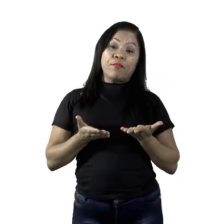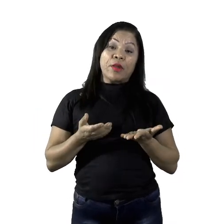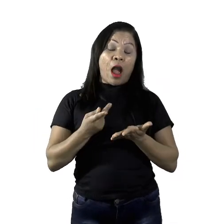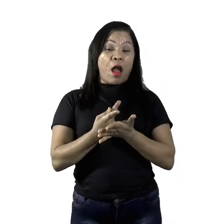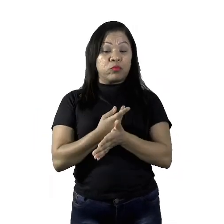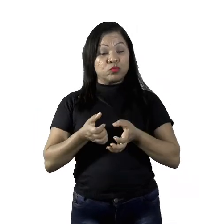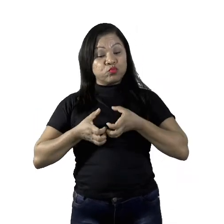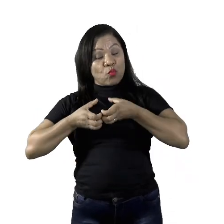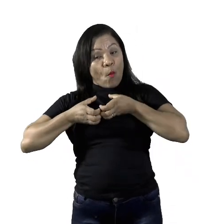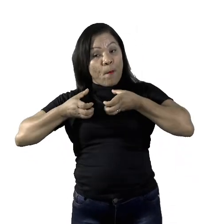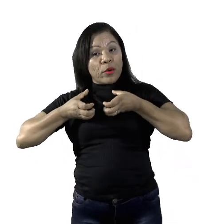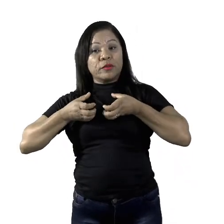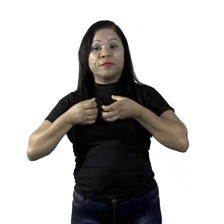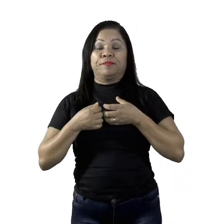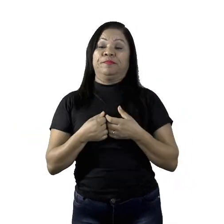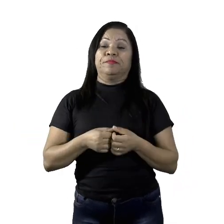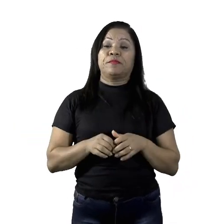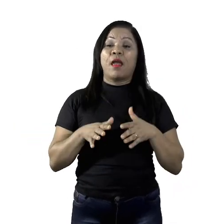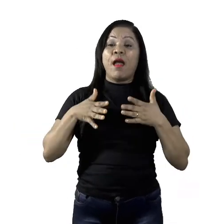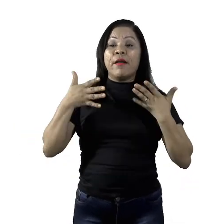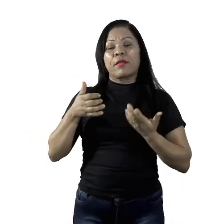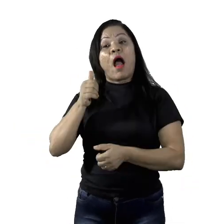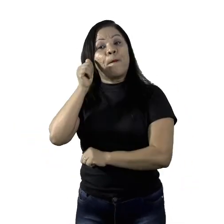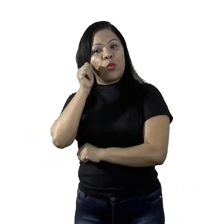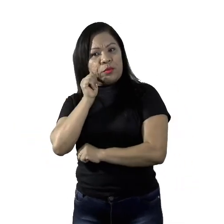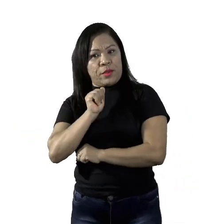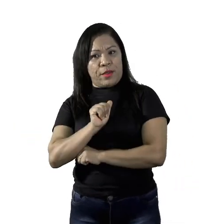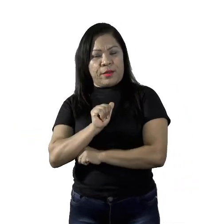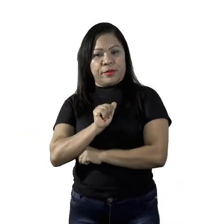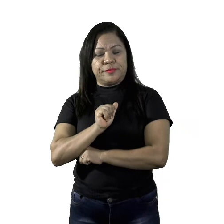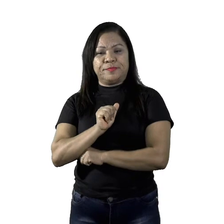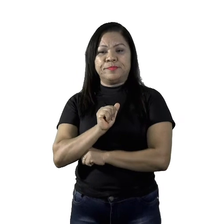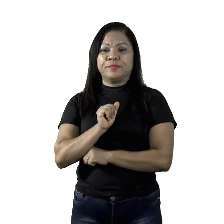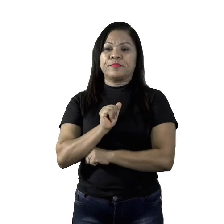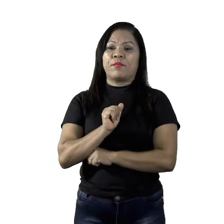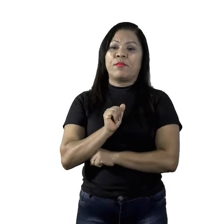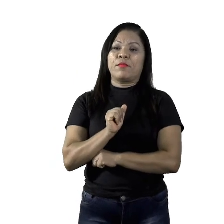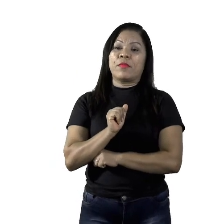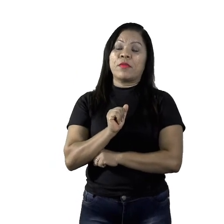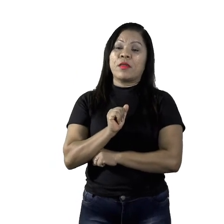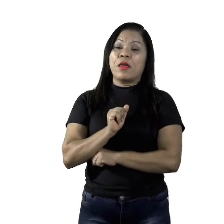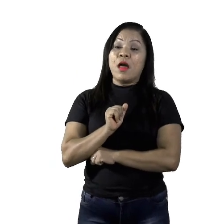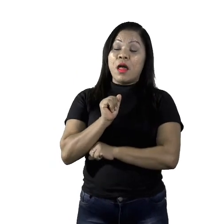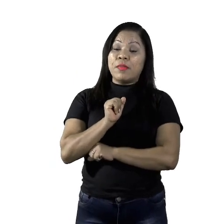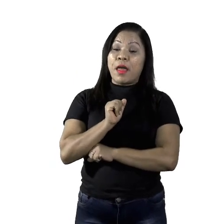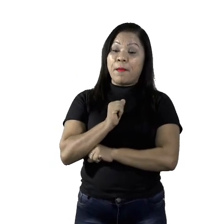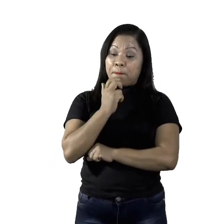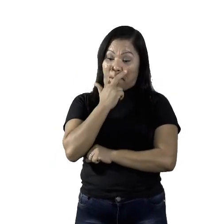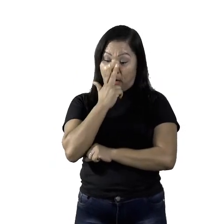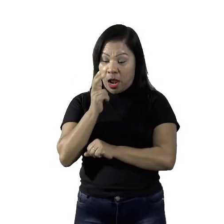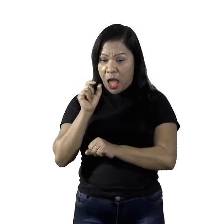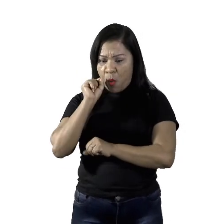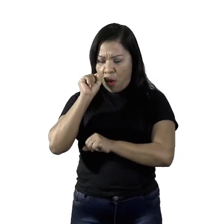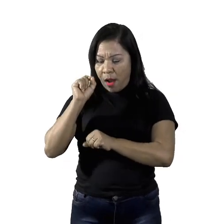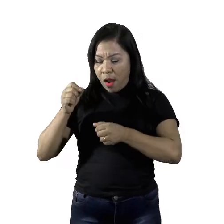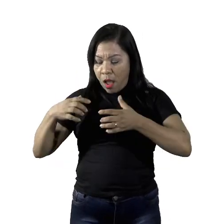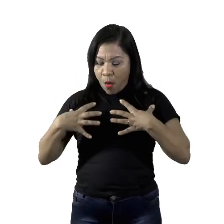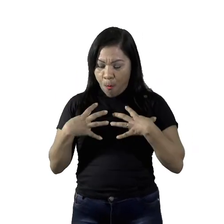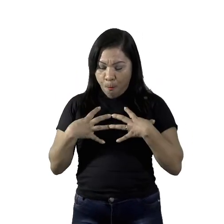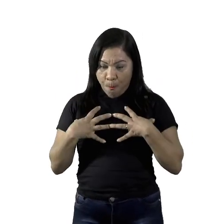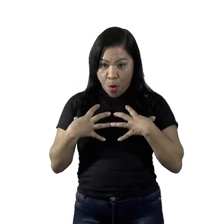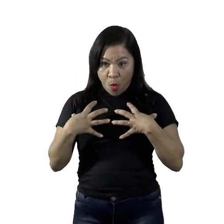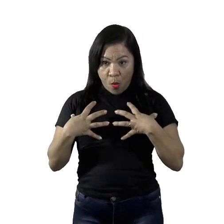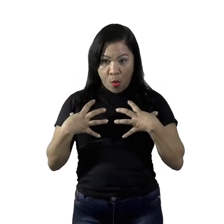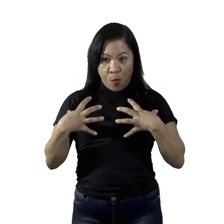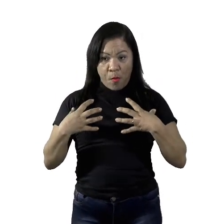Já em relação às meninas, acontece o aparecimento dos brotos mamários, ou seja, os seios começam a